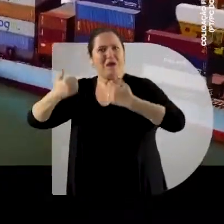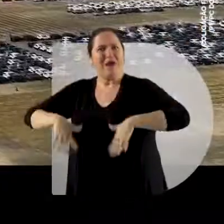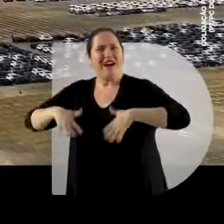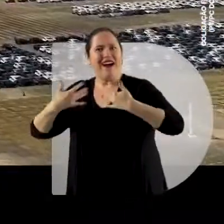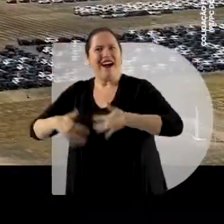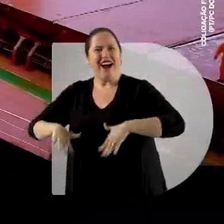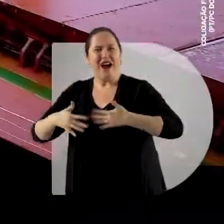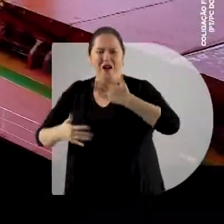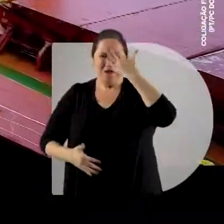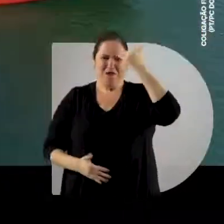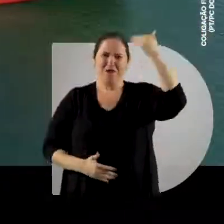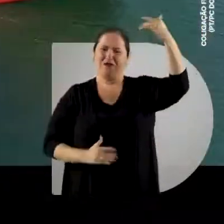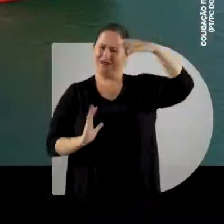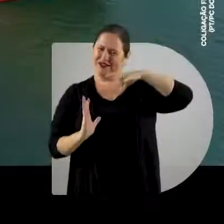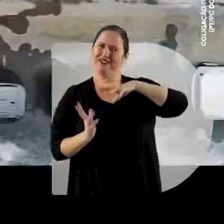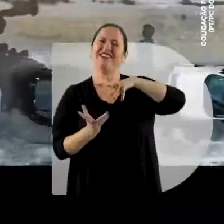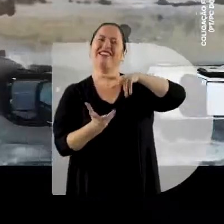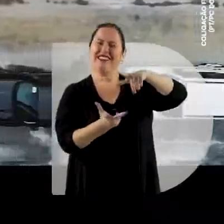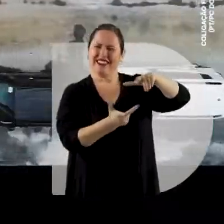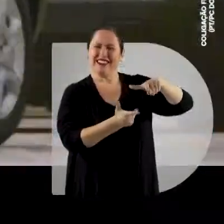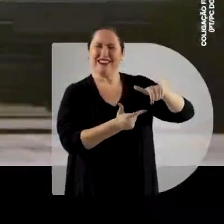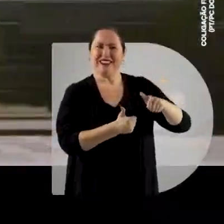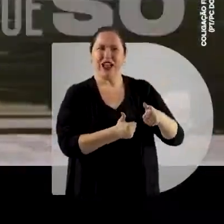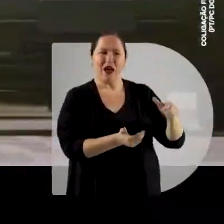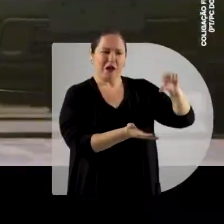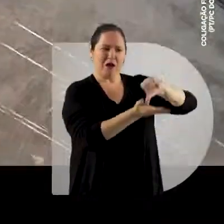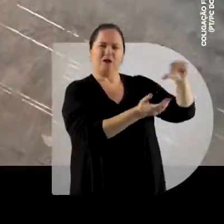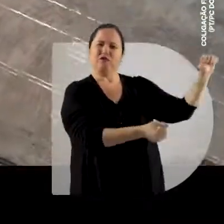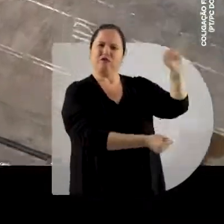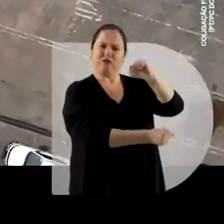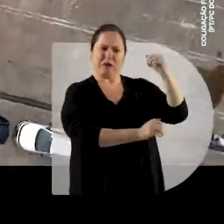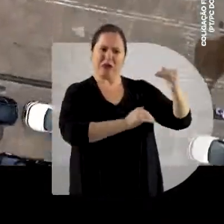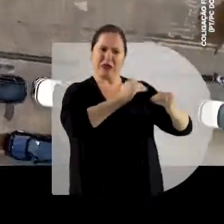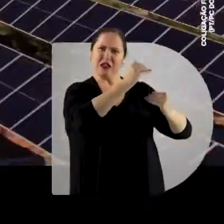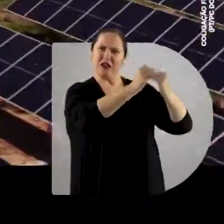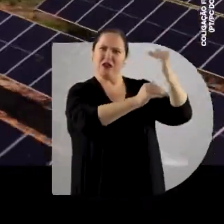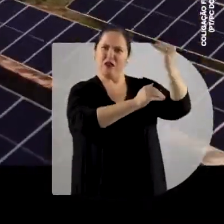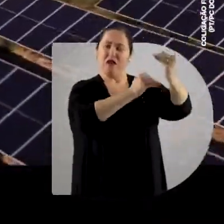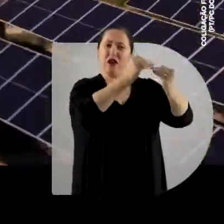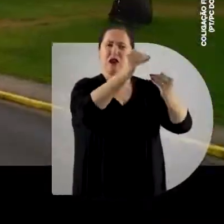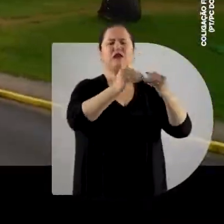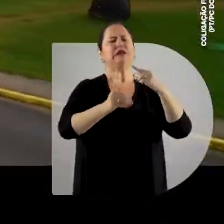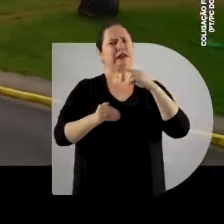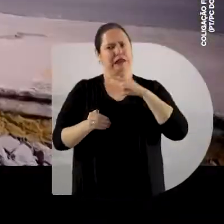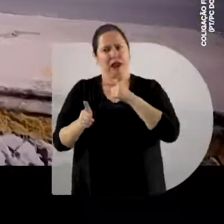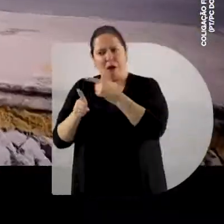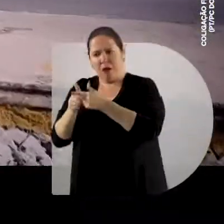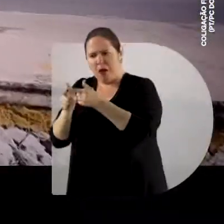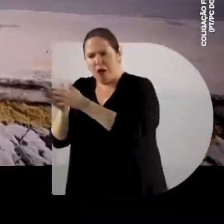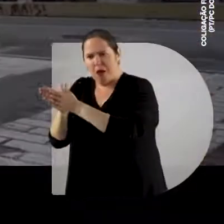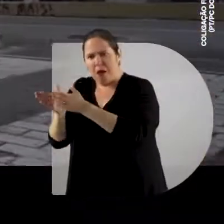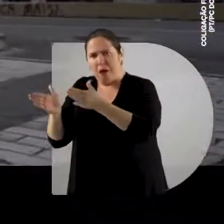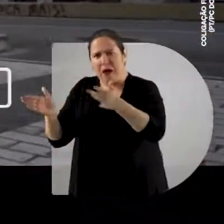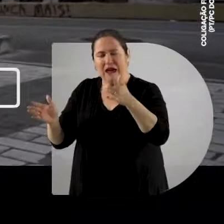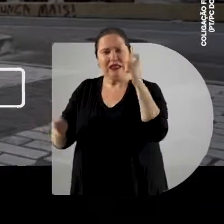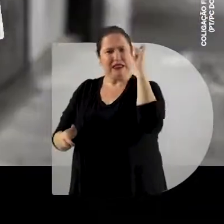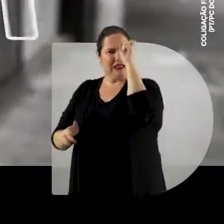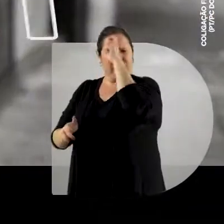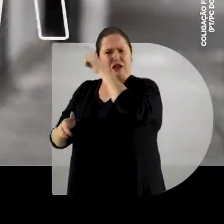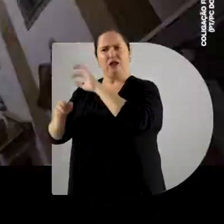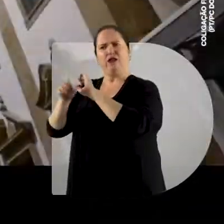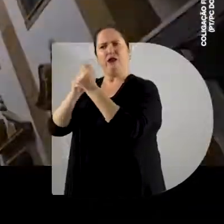novo Sucesso mundial O polo automotivo crescendo que só E tudo isso com a gente enfrentando crise,